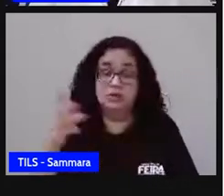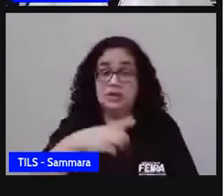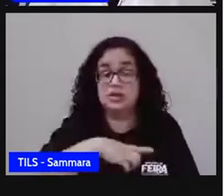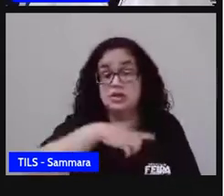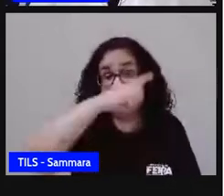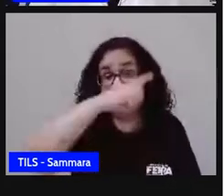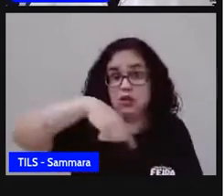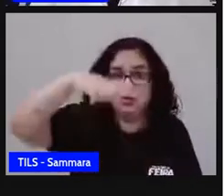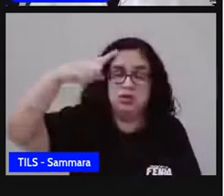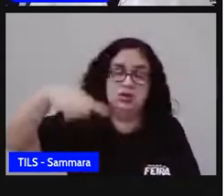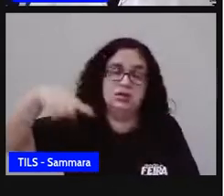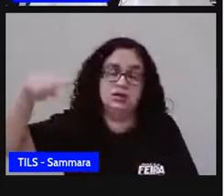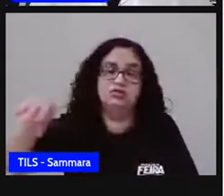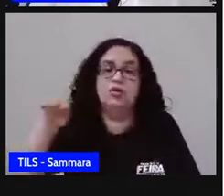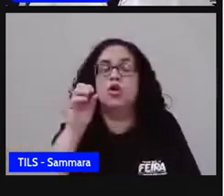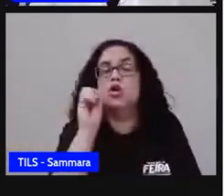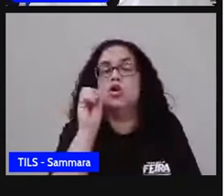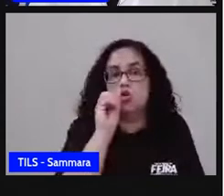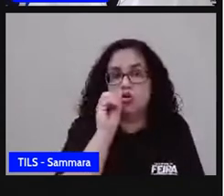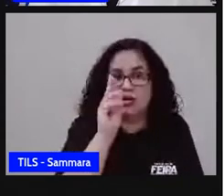gráfico, tá bom?